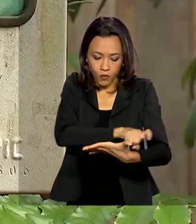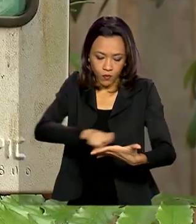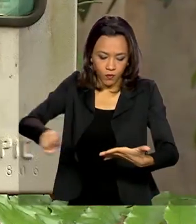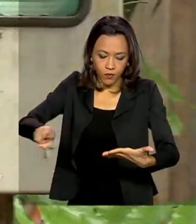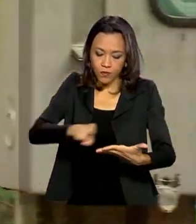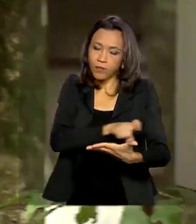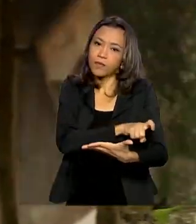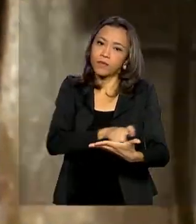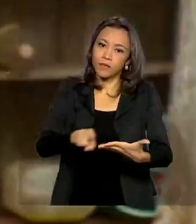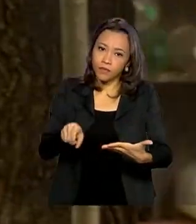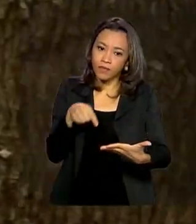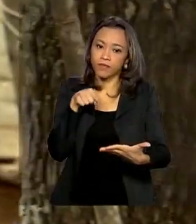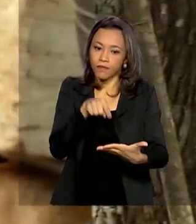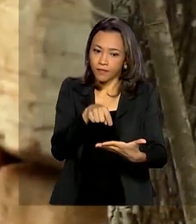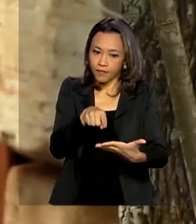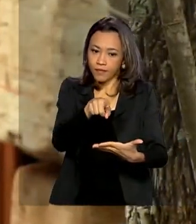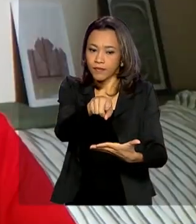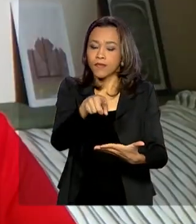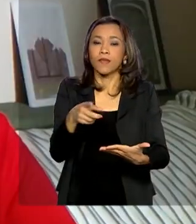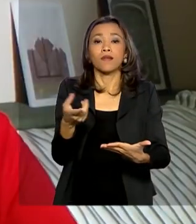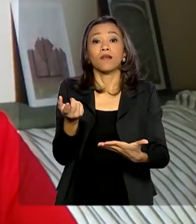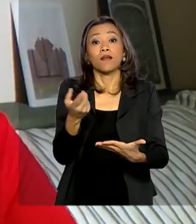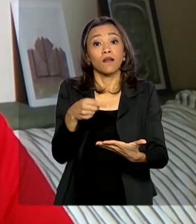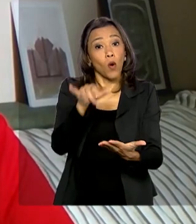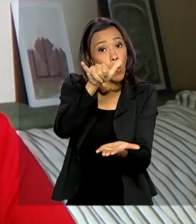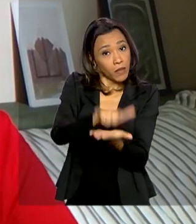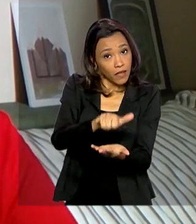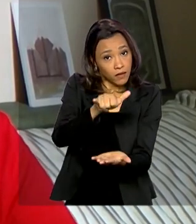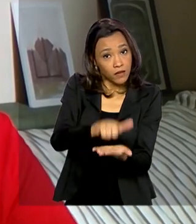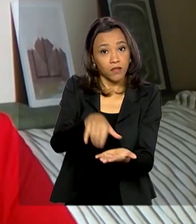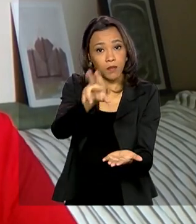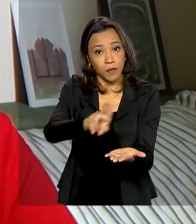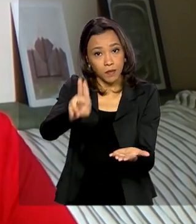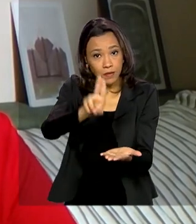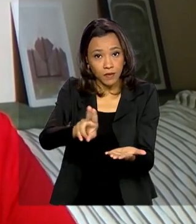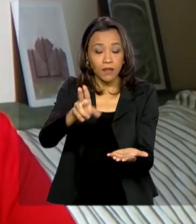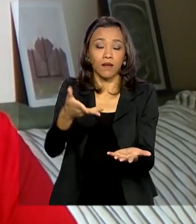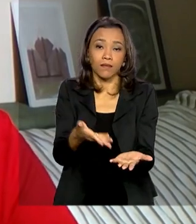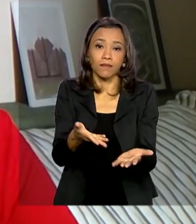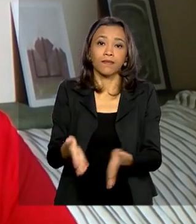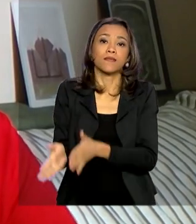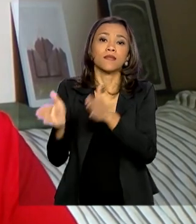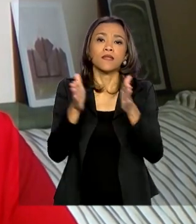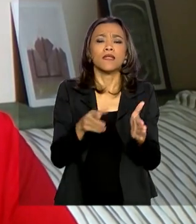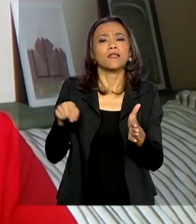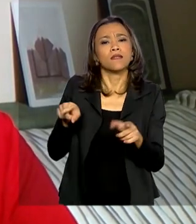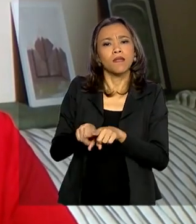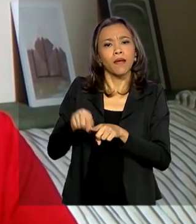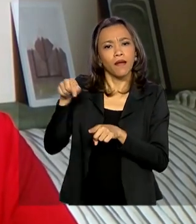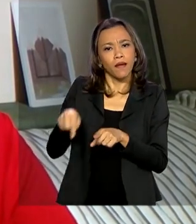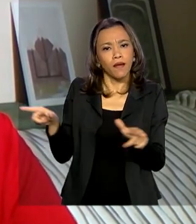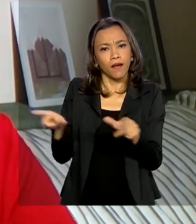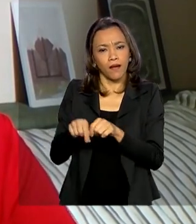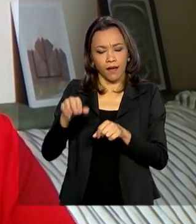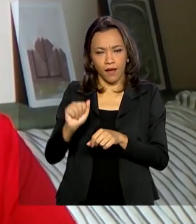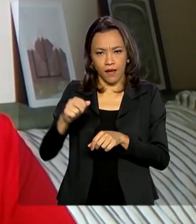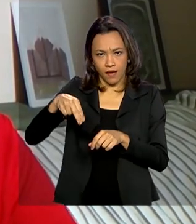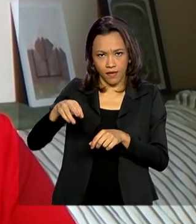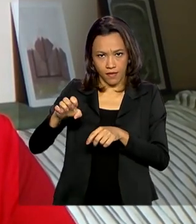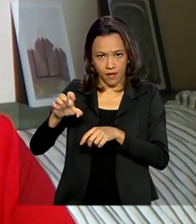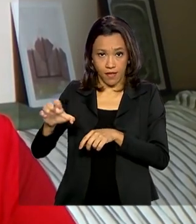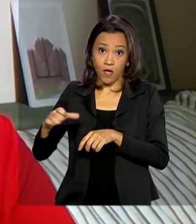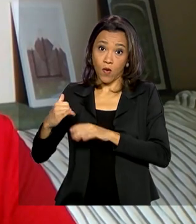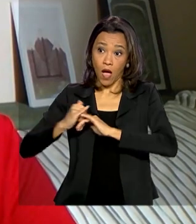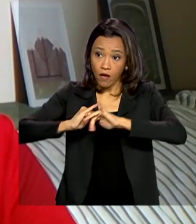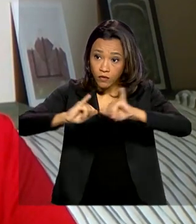meio eletrônico como sites ou aplicativos. A agência também autorizou as distribuidoras a suspender